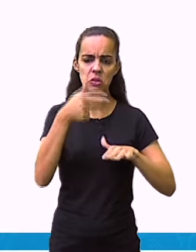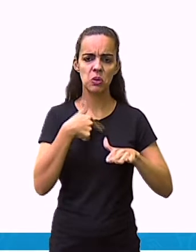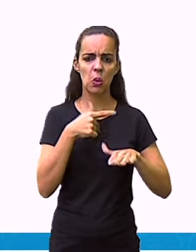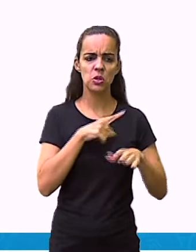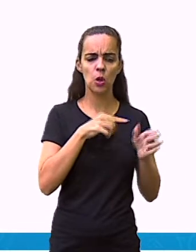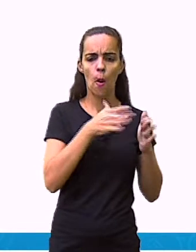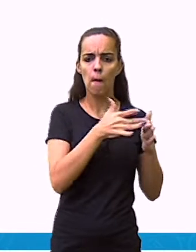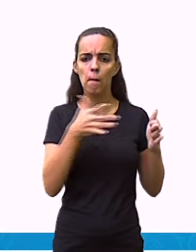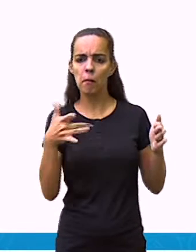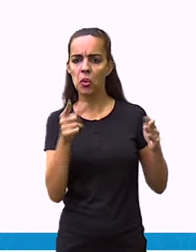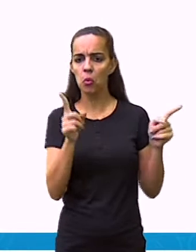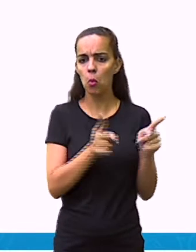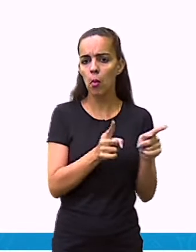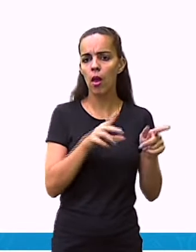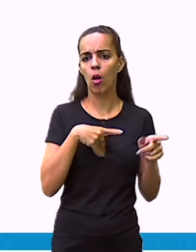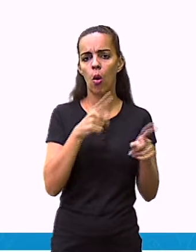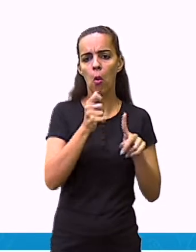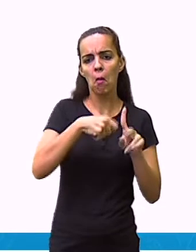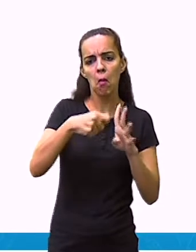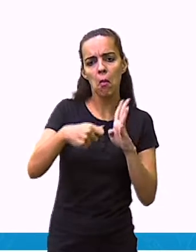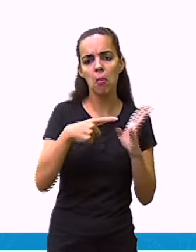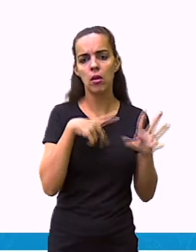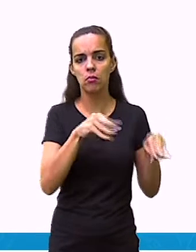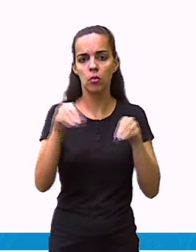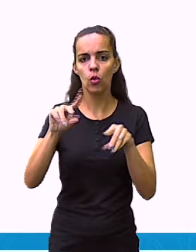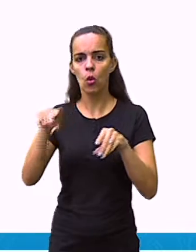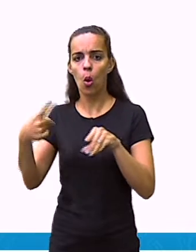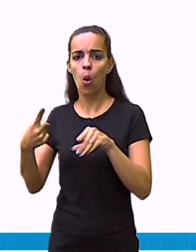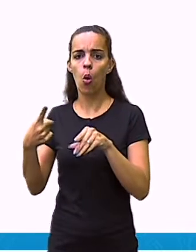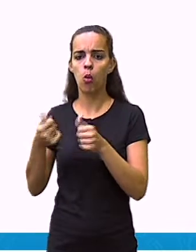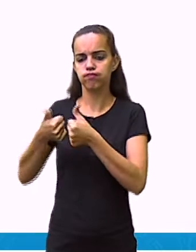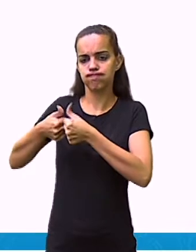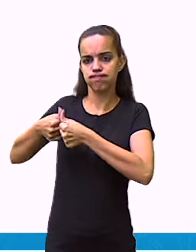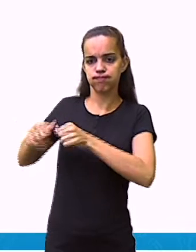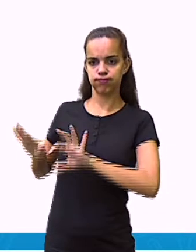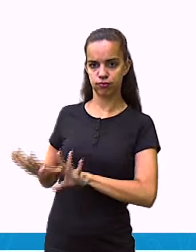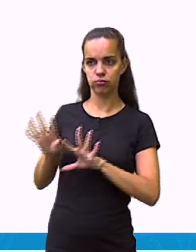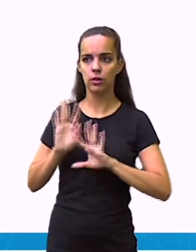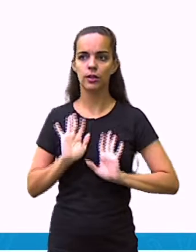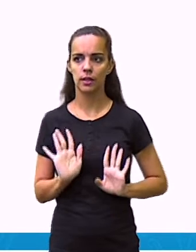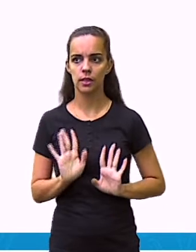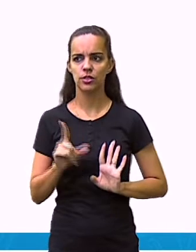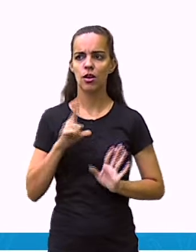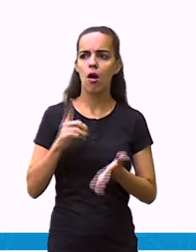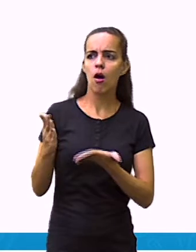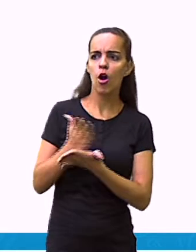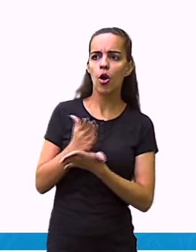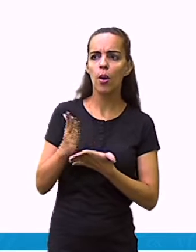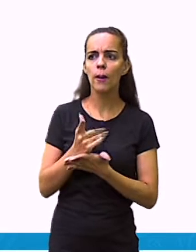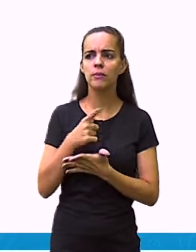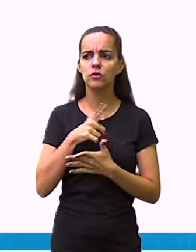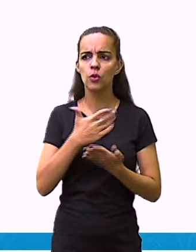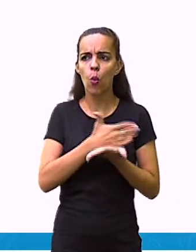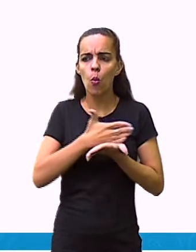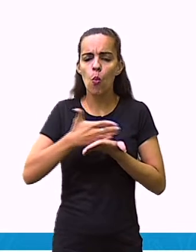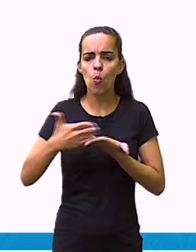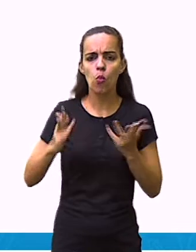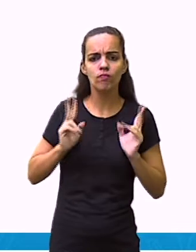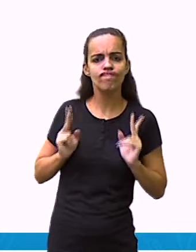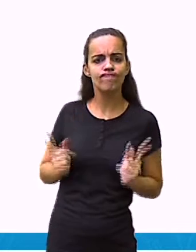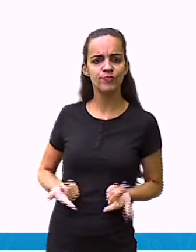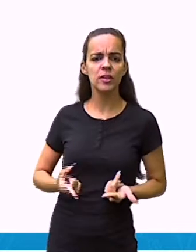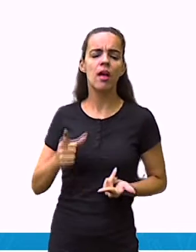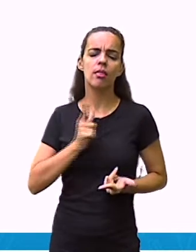permanente. Destaca-se que desde o início da humanidade, este movimento